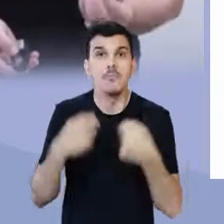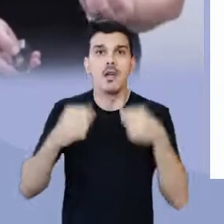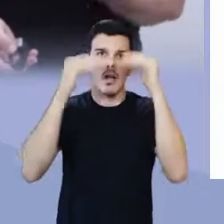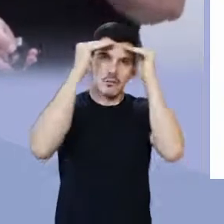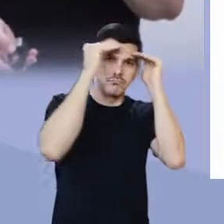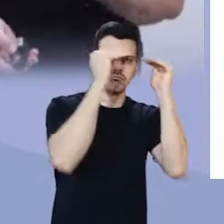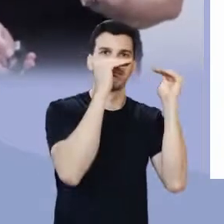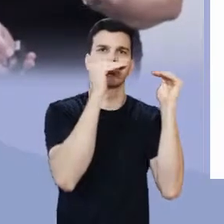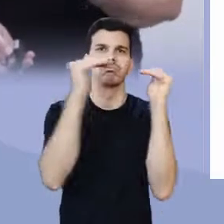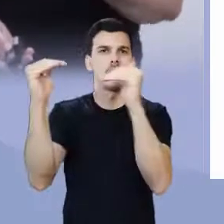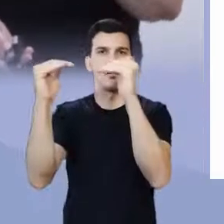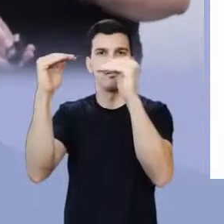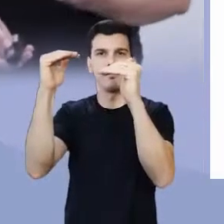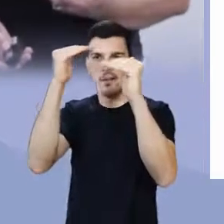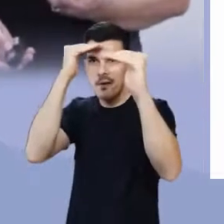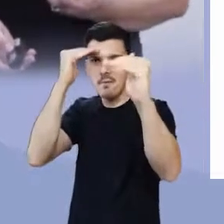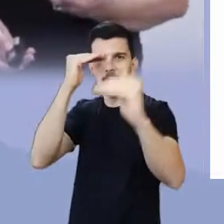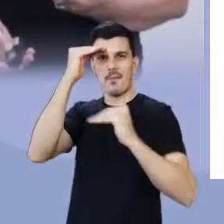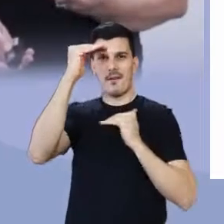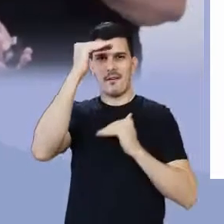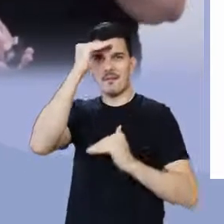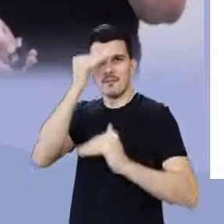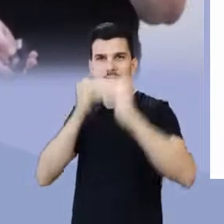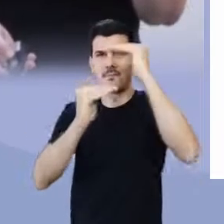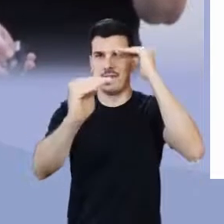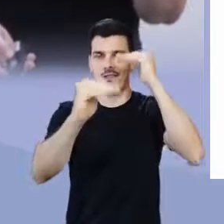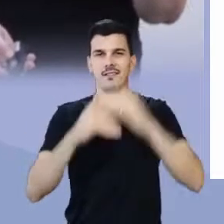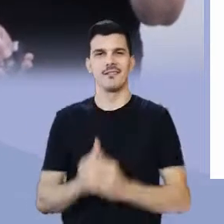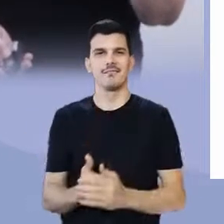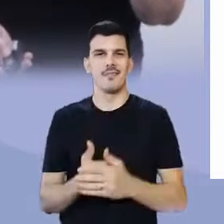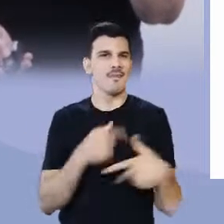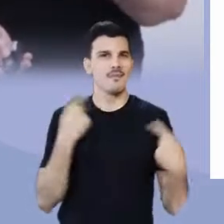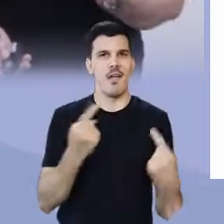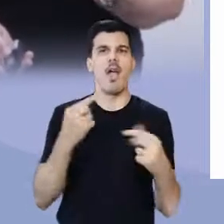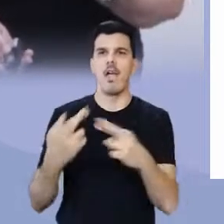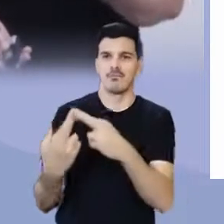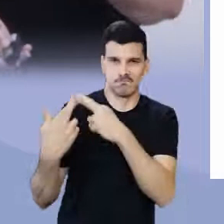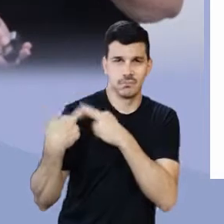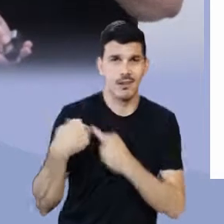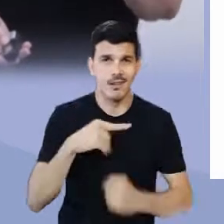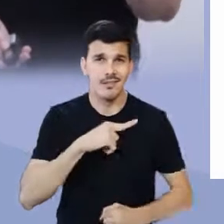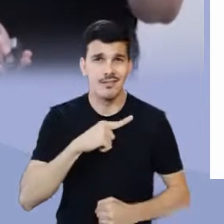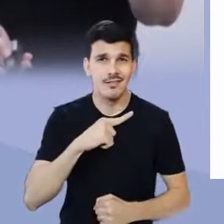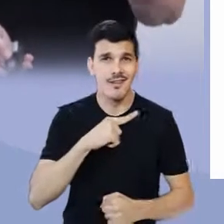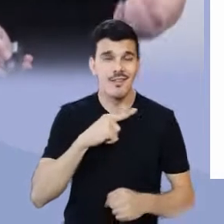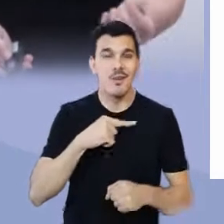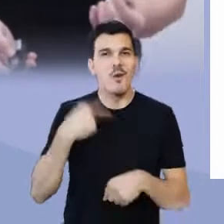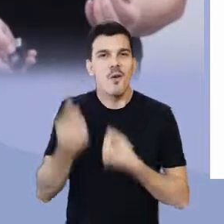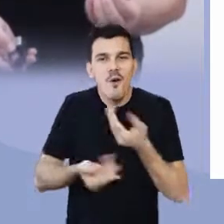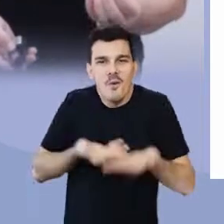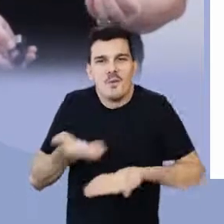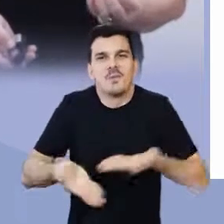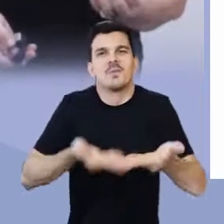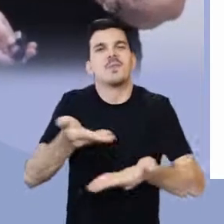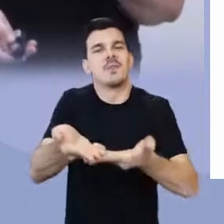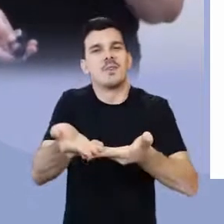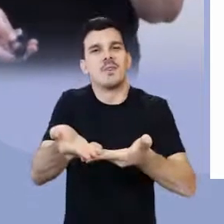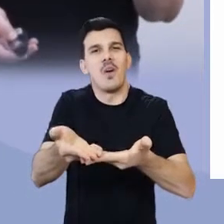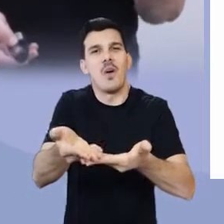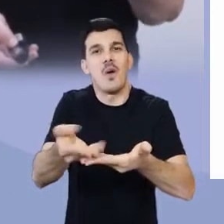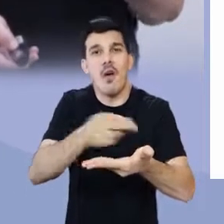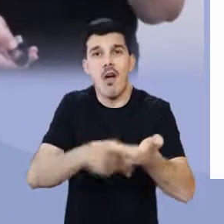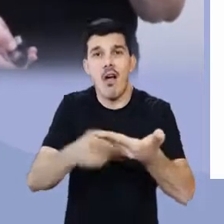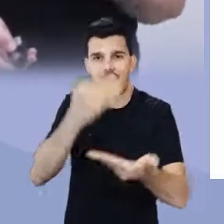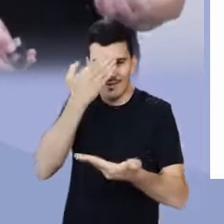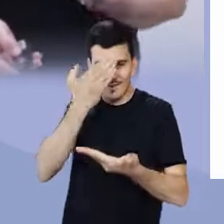respeito uns aos outros. Somos responsáveis pelos que cativamos ou